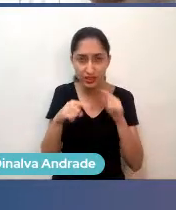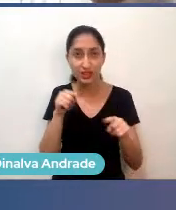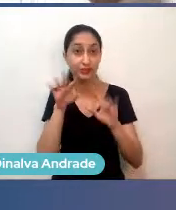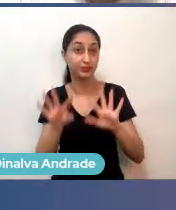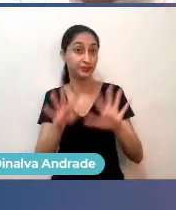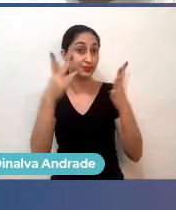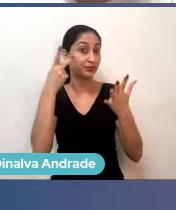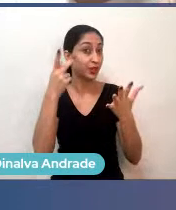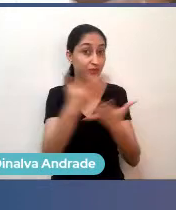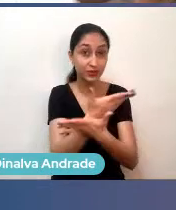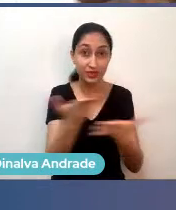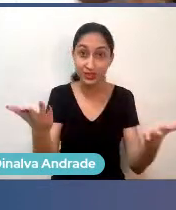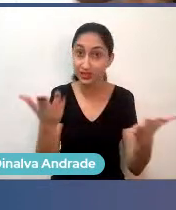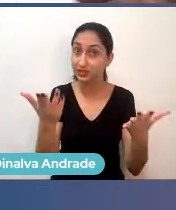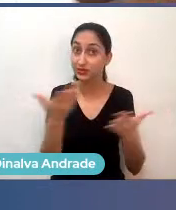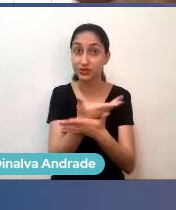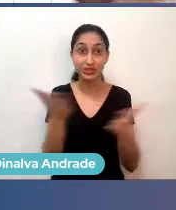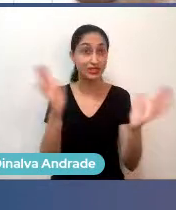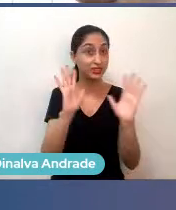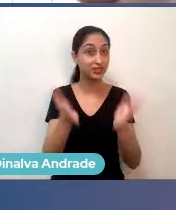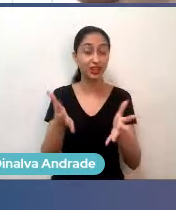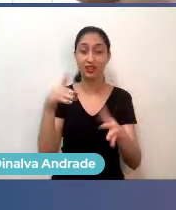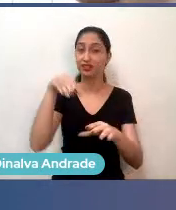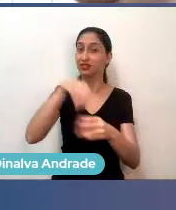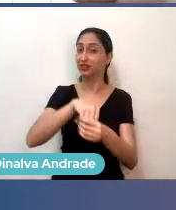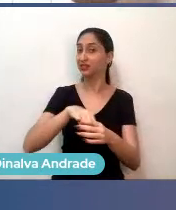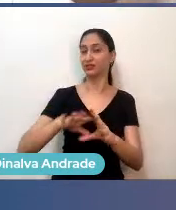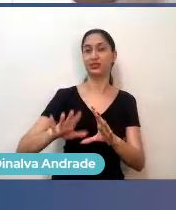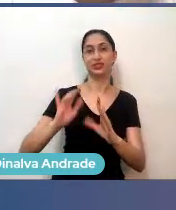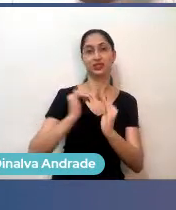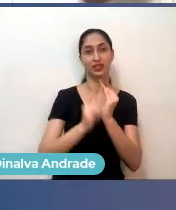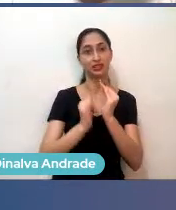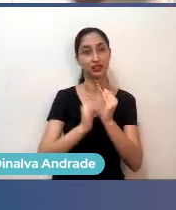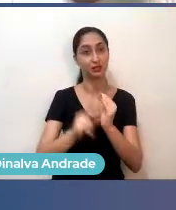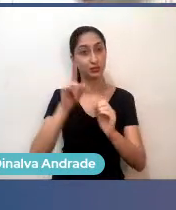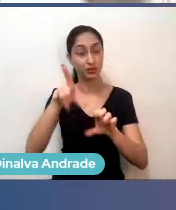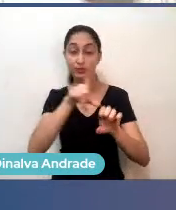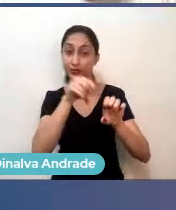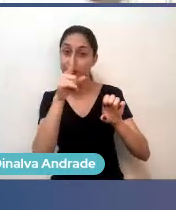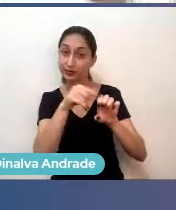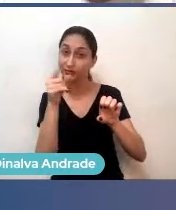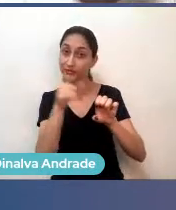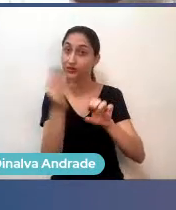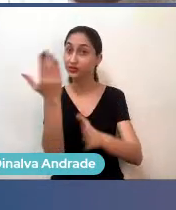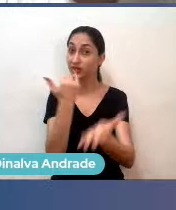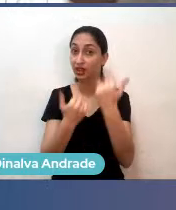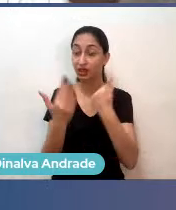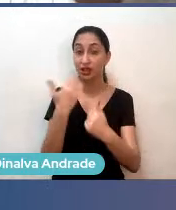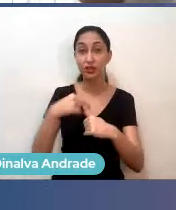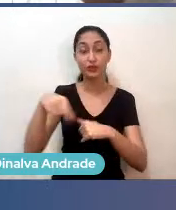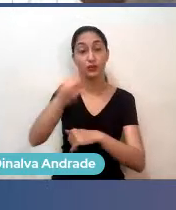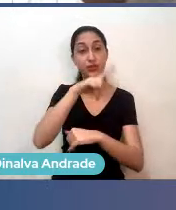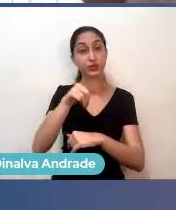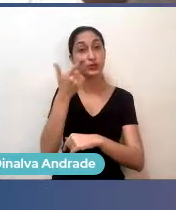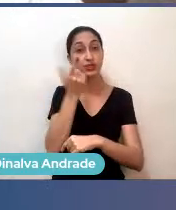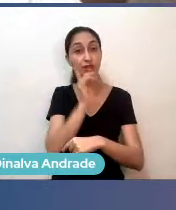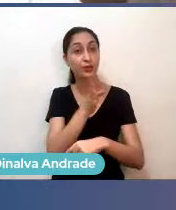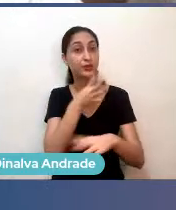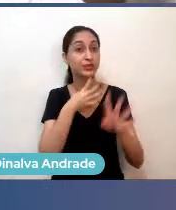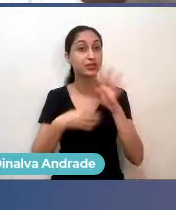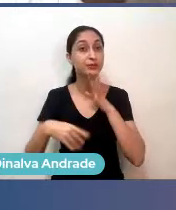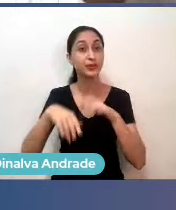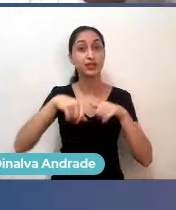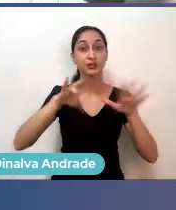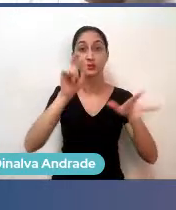você, e você também já está envolvido em comunidades de startup, já está envolvido com empreendedorismo, Startup On também te ajuda a conhecer mais gente, saber um pouquinho mais de cada